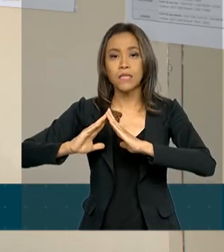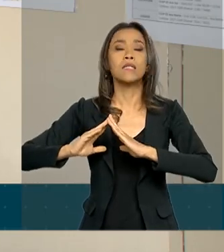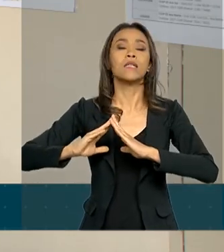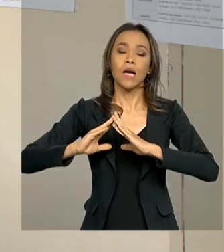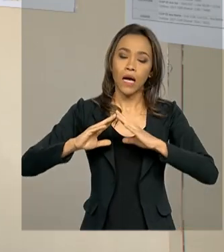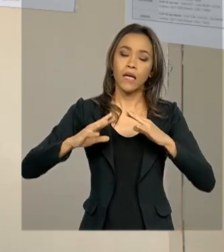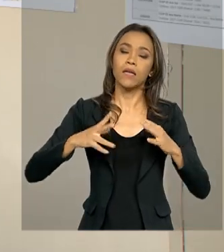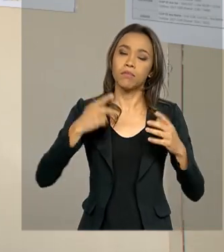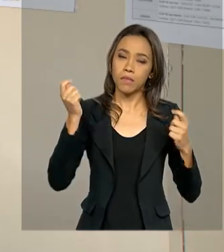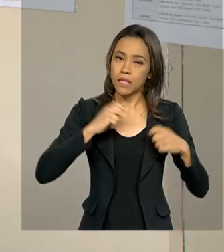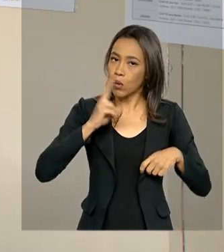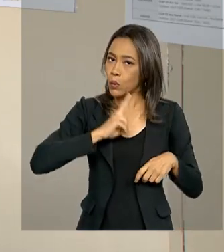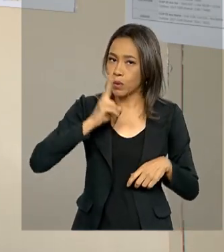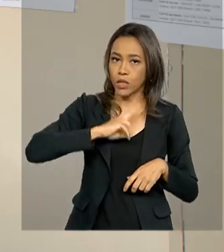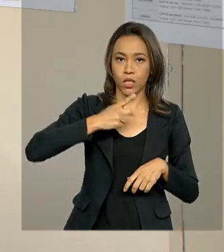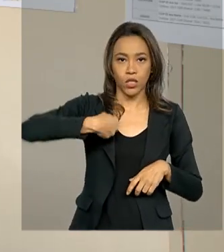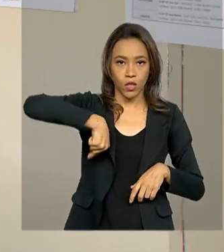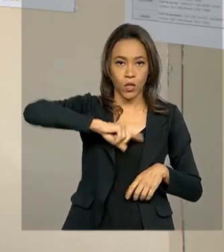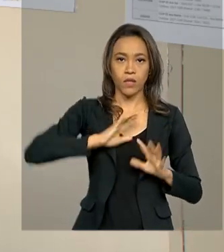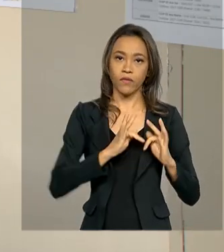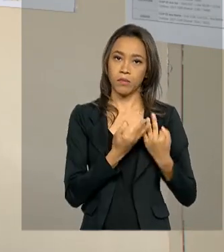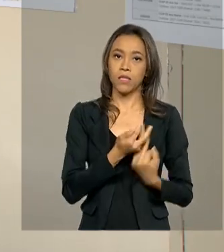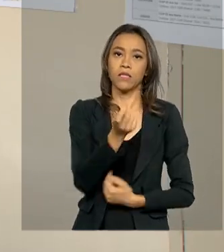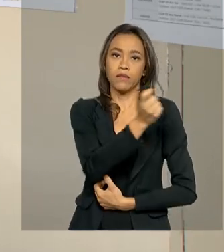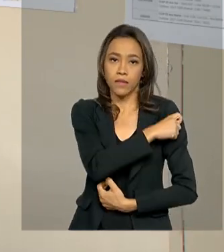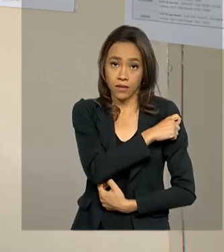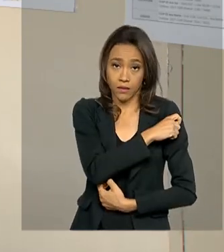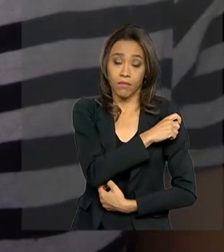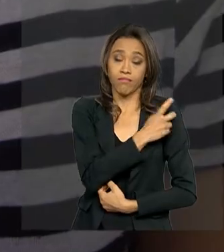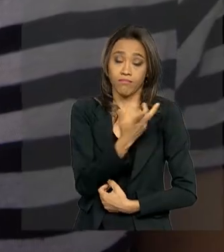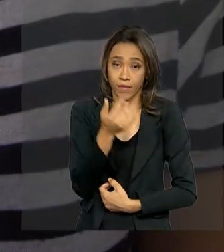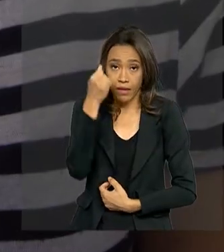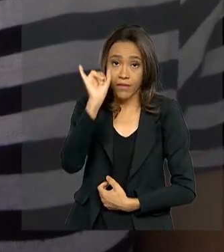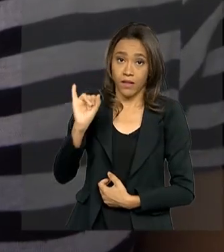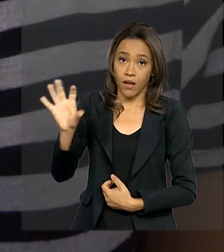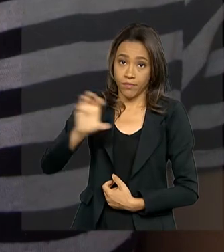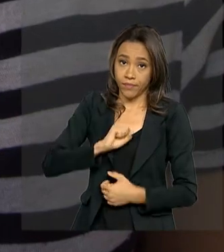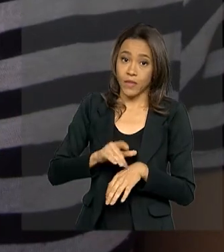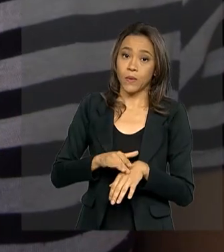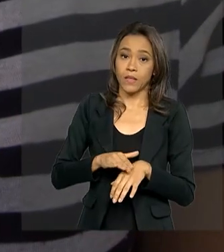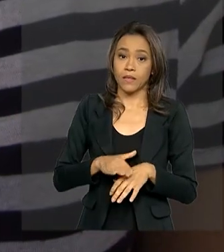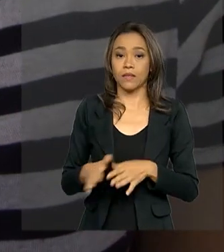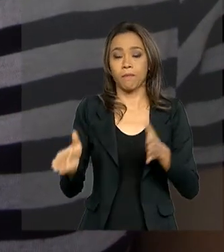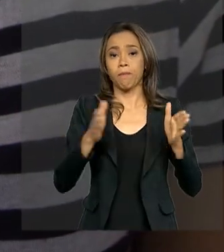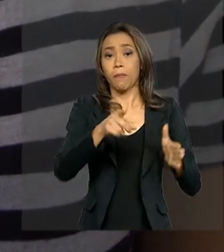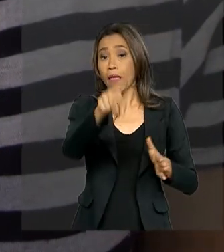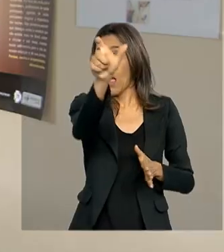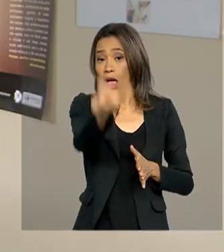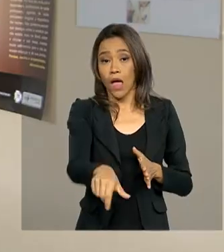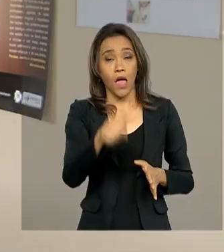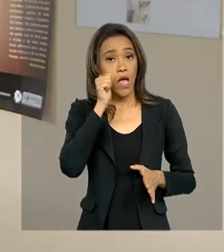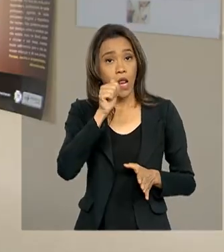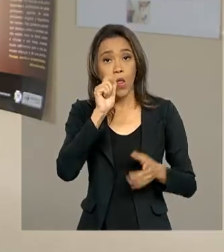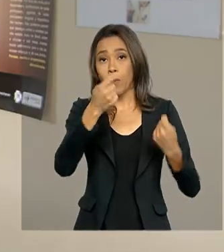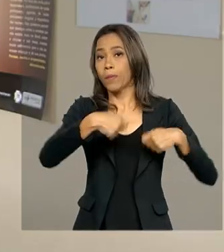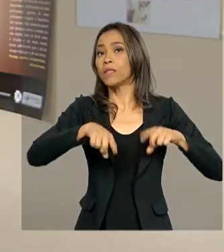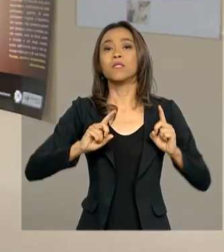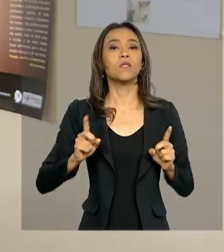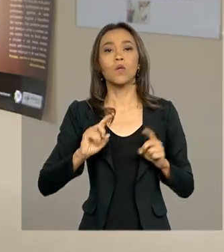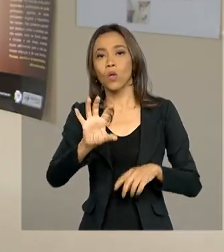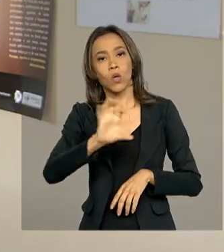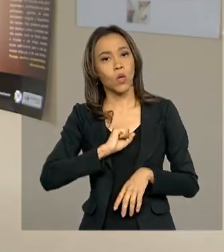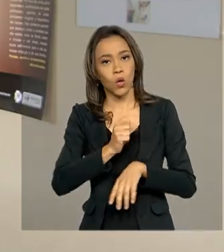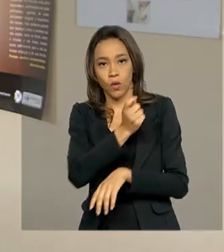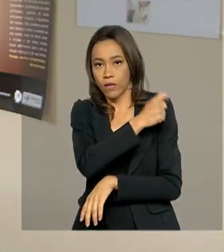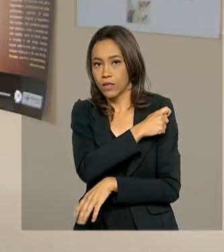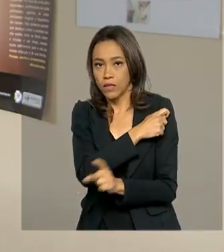gente deveria se vacinar o mais rápido possível para realmente prevenir isso. A Bruna não precisou tomar a vacina, mas o cuidado que